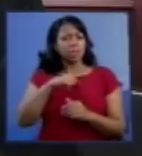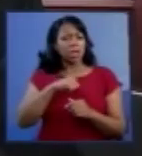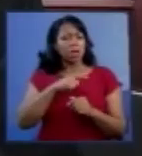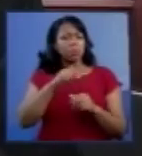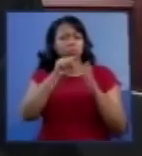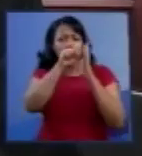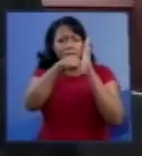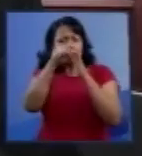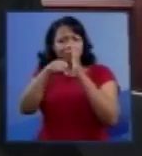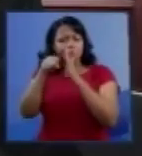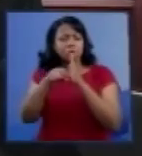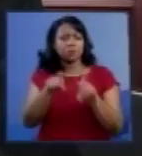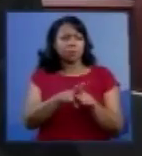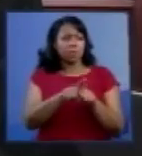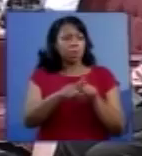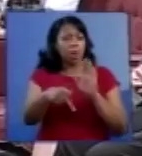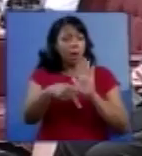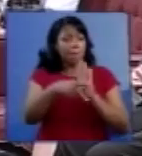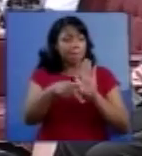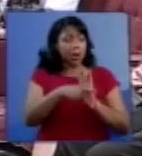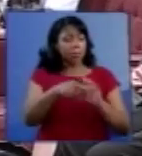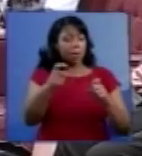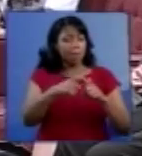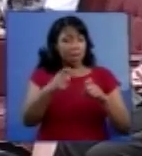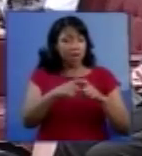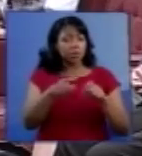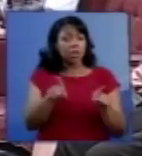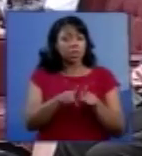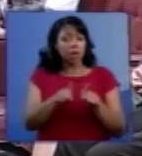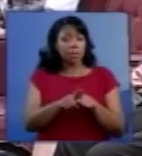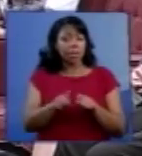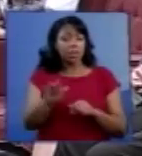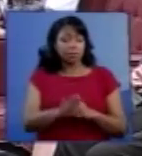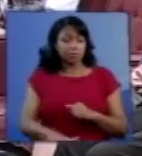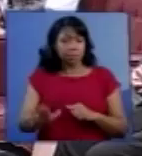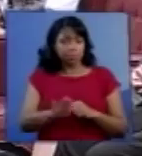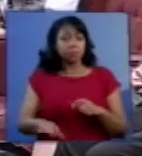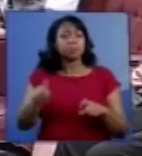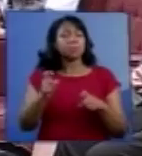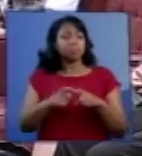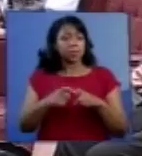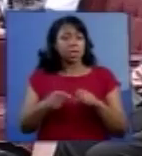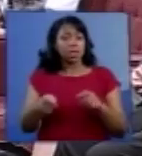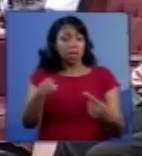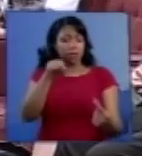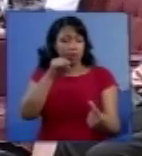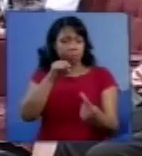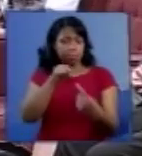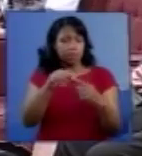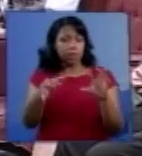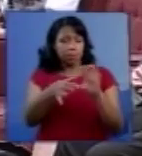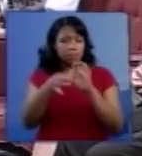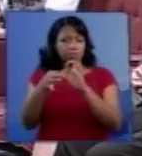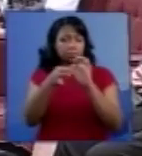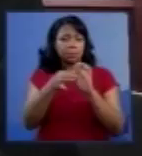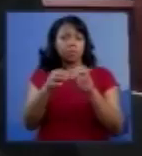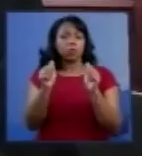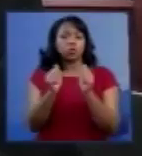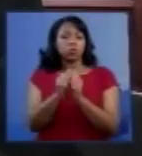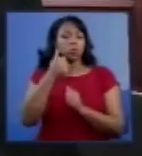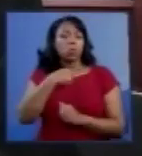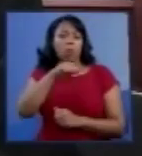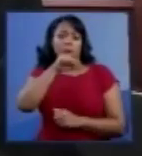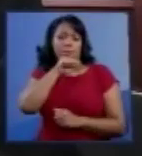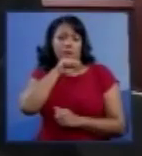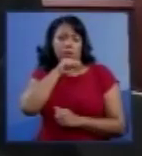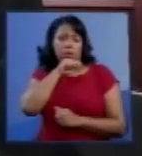testemunhado pela própria médica pediatra que viu essa interação entre a mãe